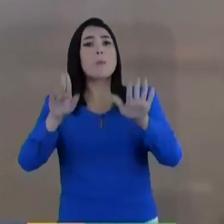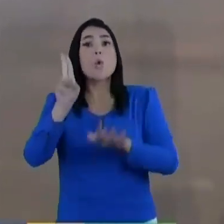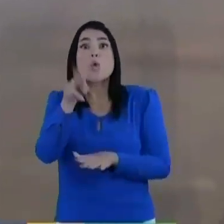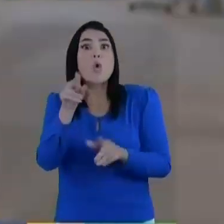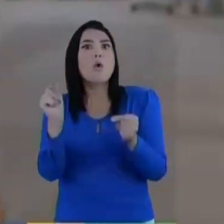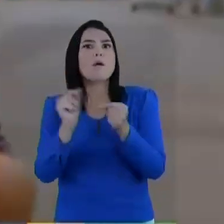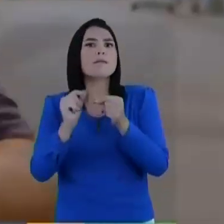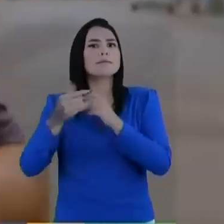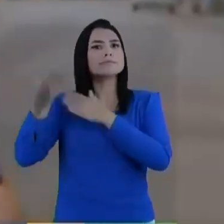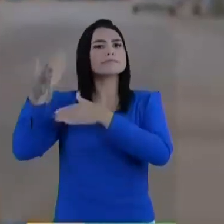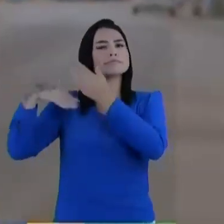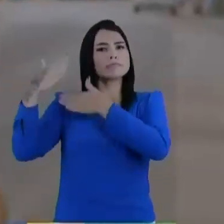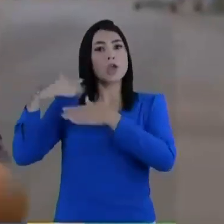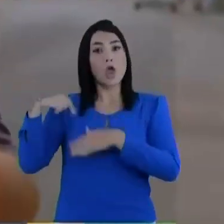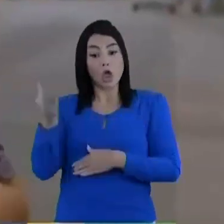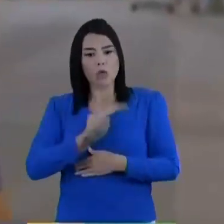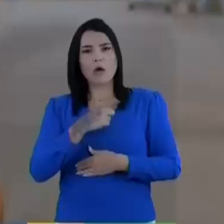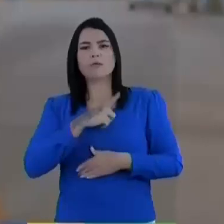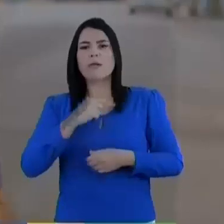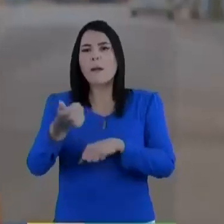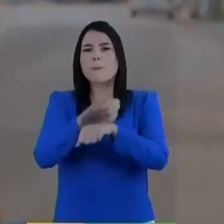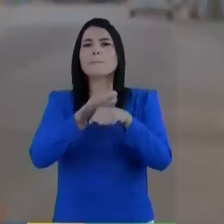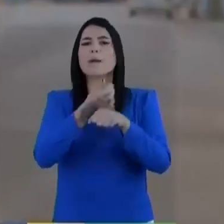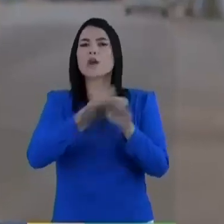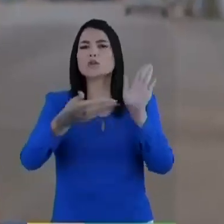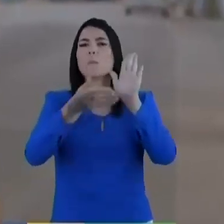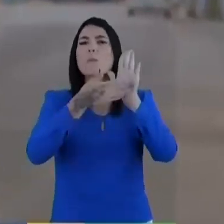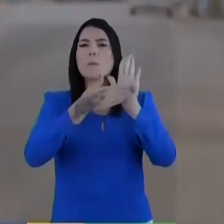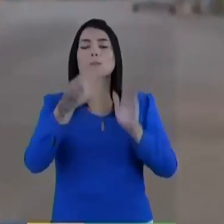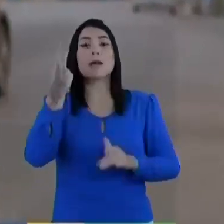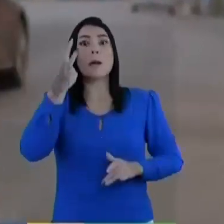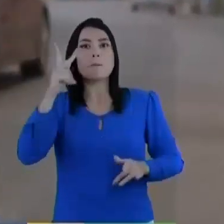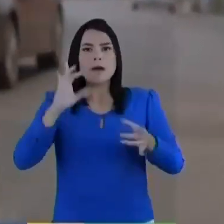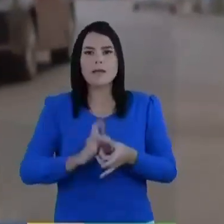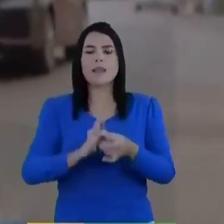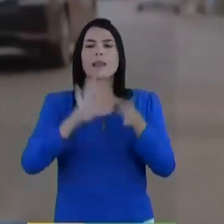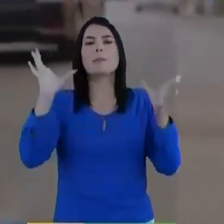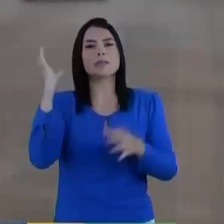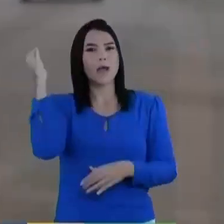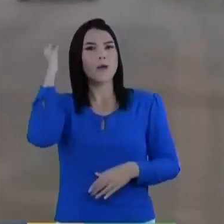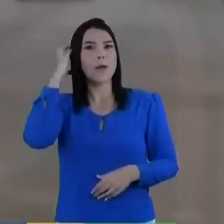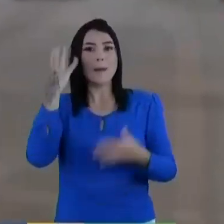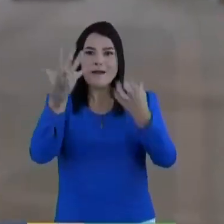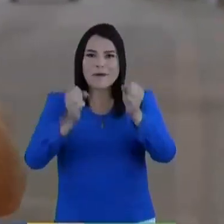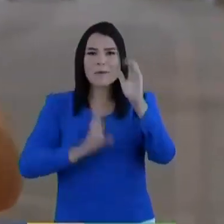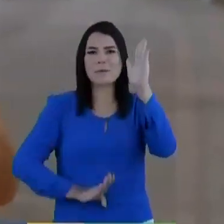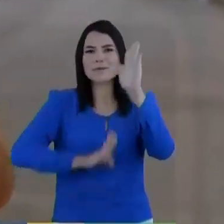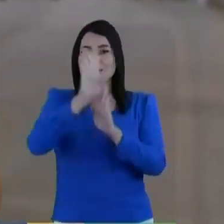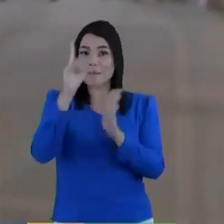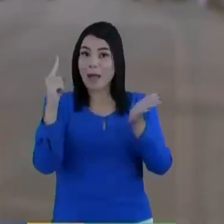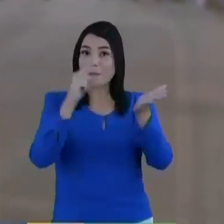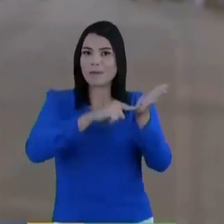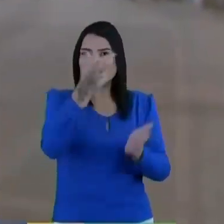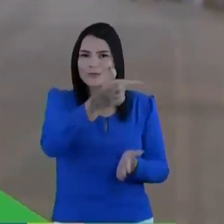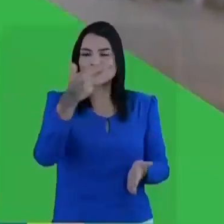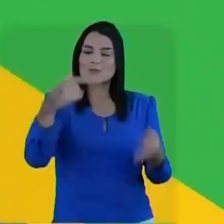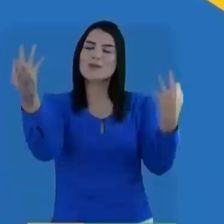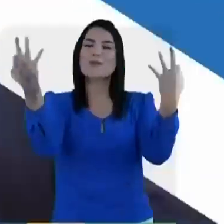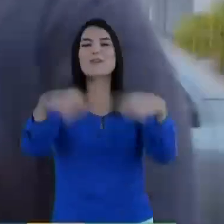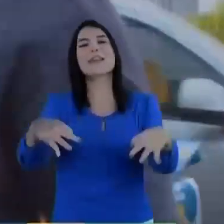nunca fizeram. Nós temos as melhores propostas para libertar Cuiabá. Vamos pra cima, Perto 22,